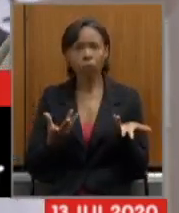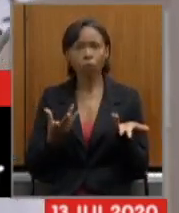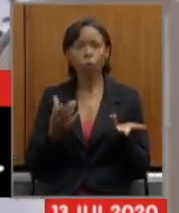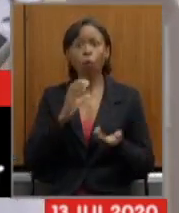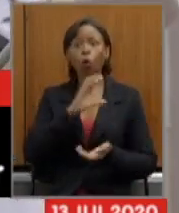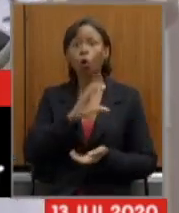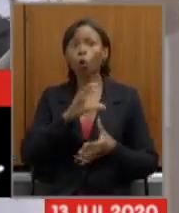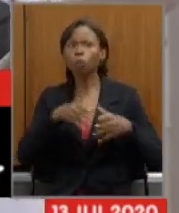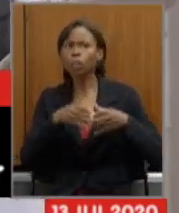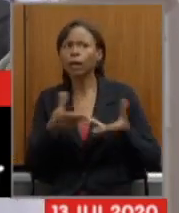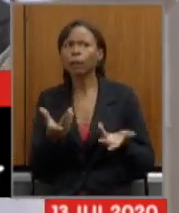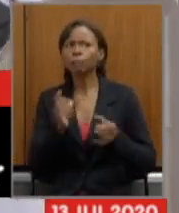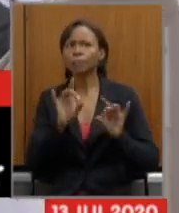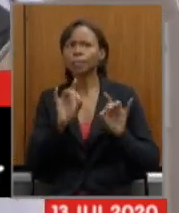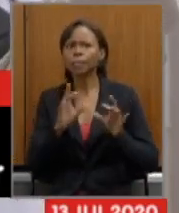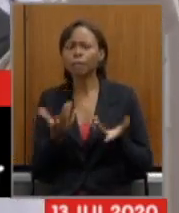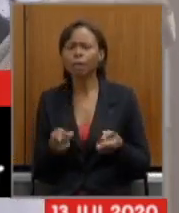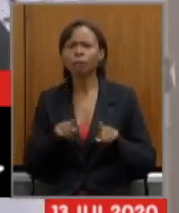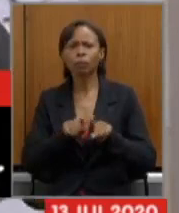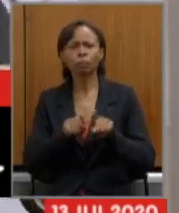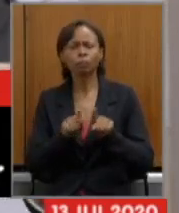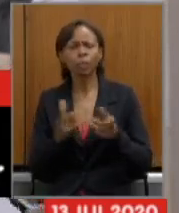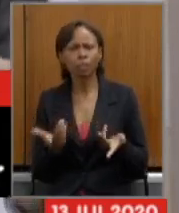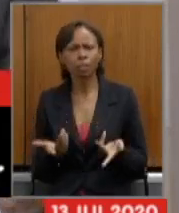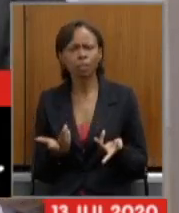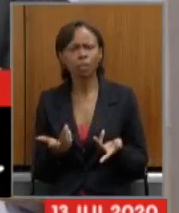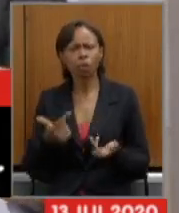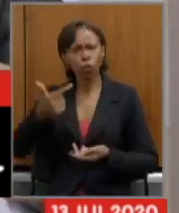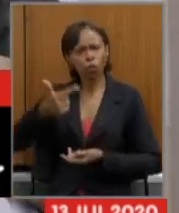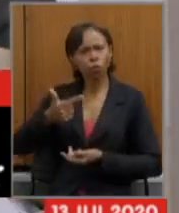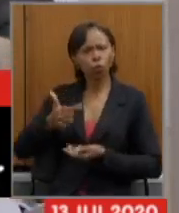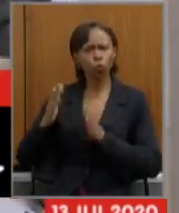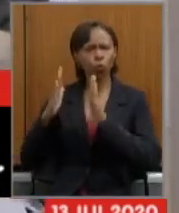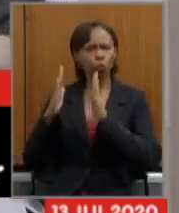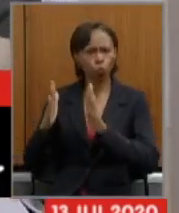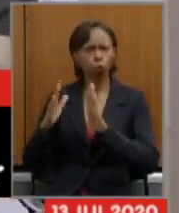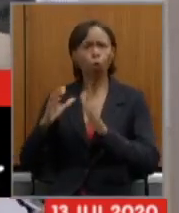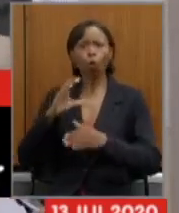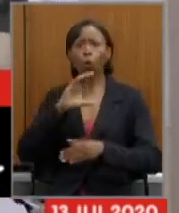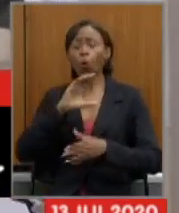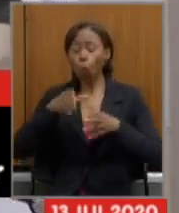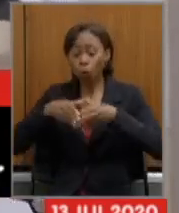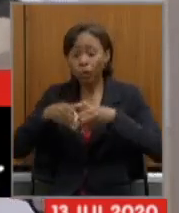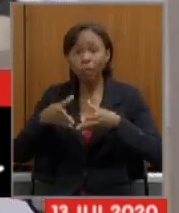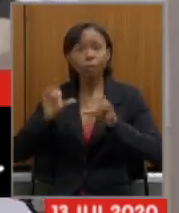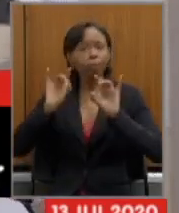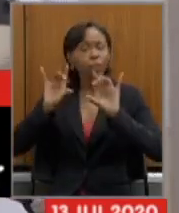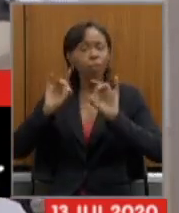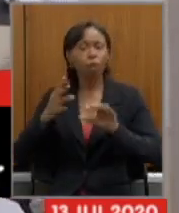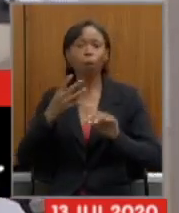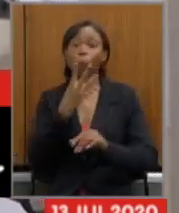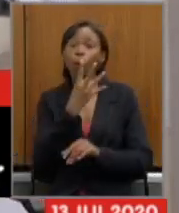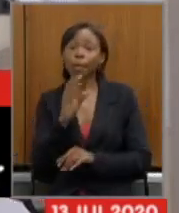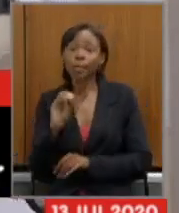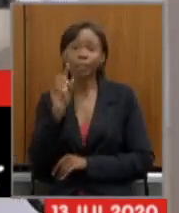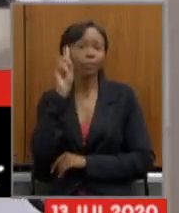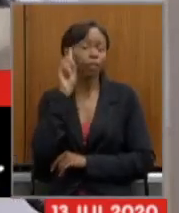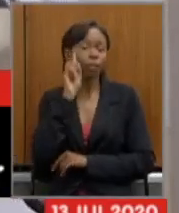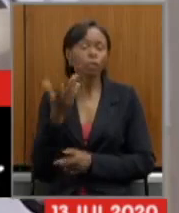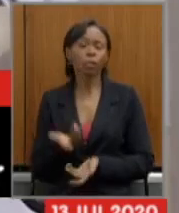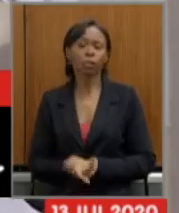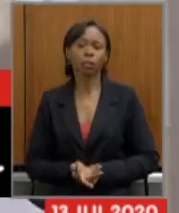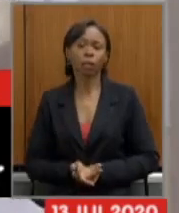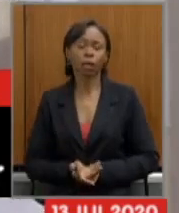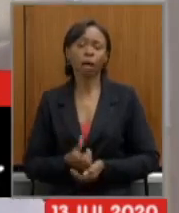artigo 134 inciso 1 do regimento interno segundo turno comissão especial 40 dias artigo